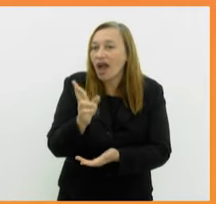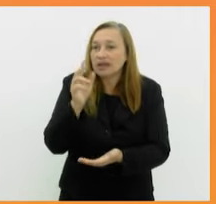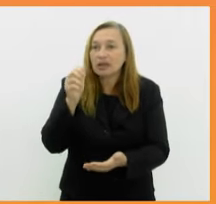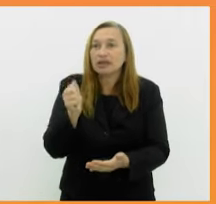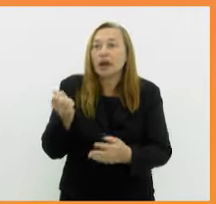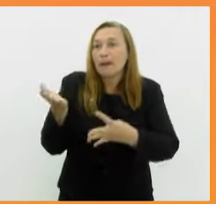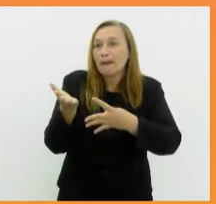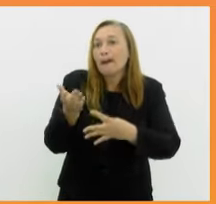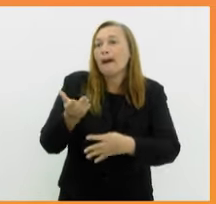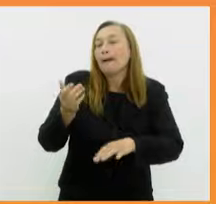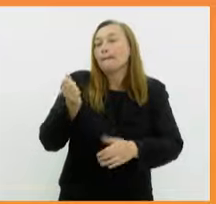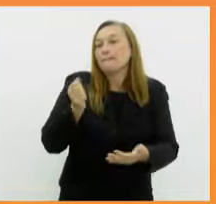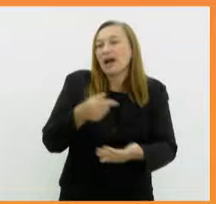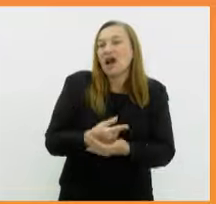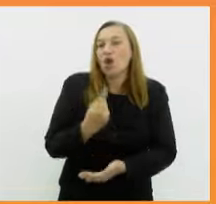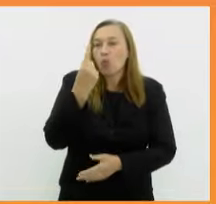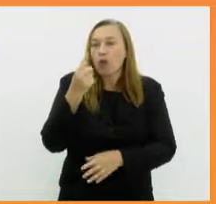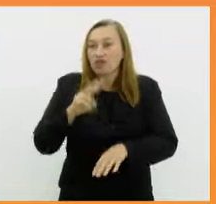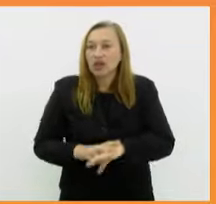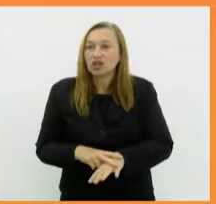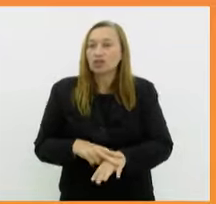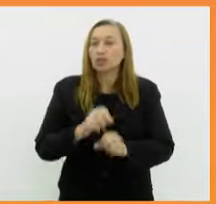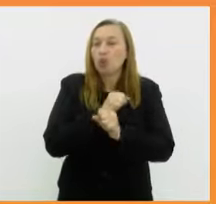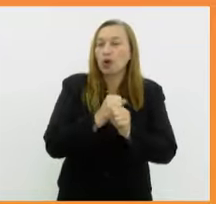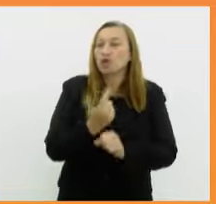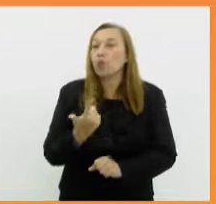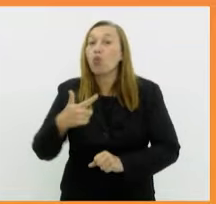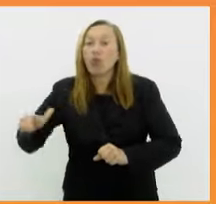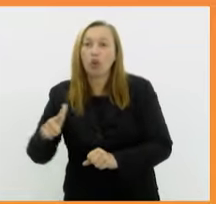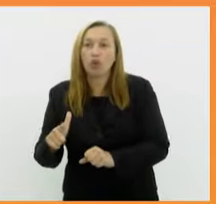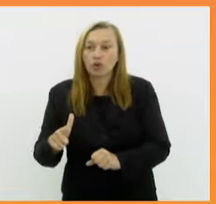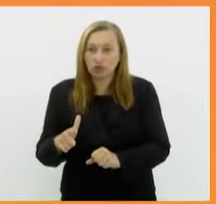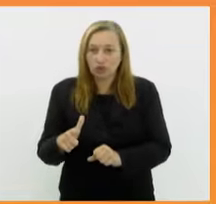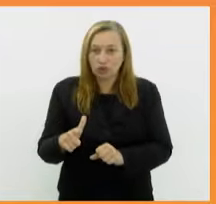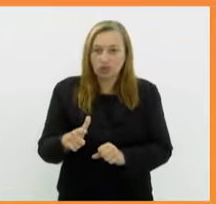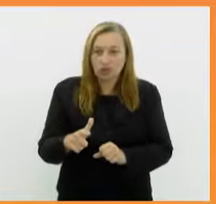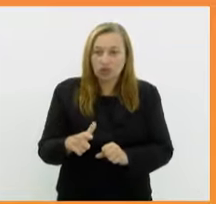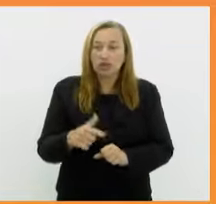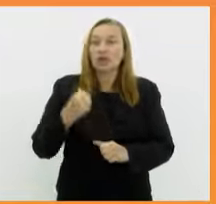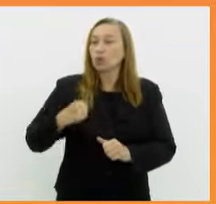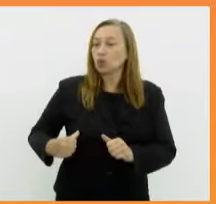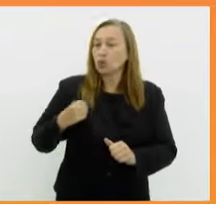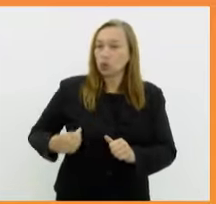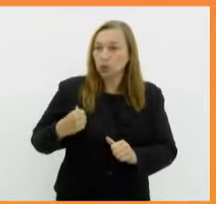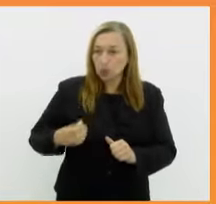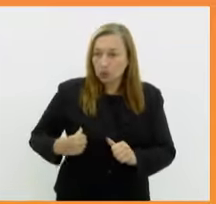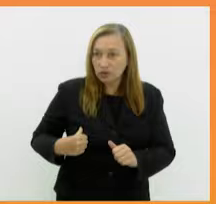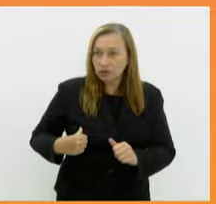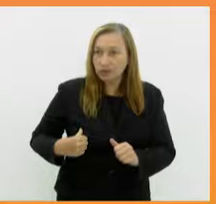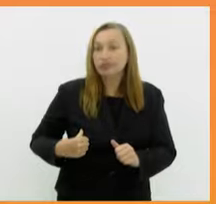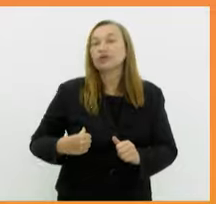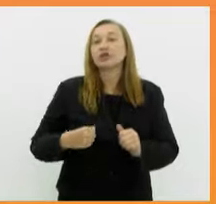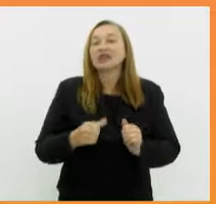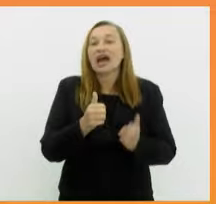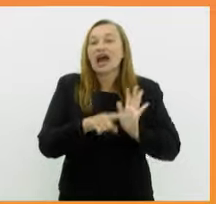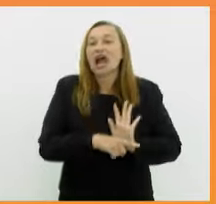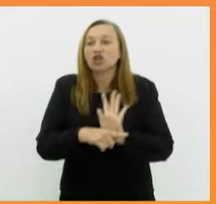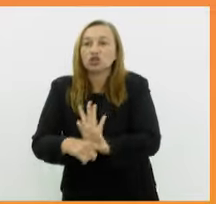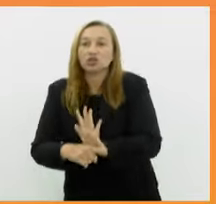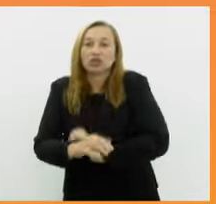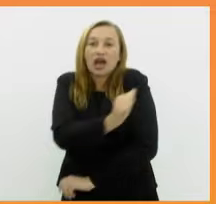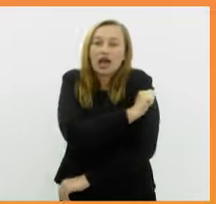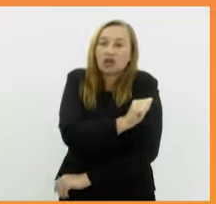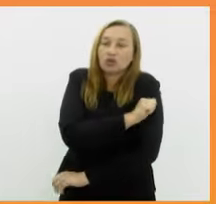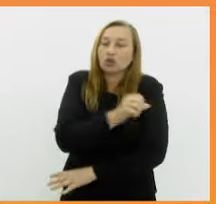vez por ano. Outros benefícios do Pé de Meia são o incentivo frequência, nove parcelas mensais de R$ 200,00, e o incentivo